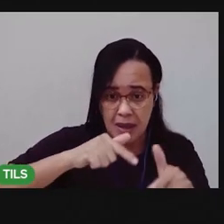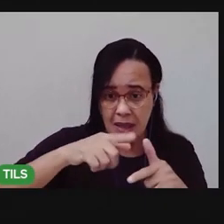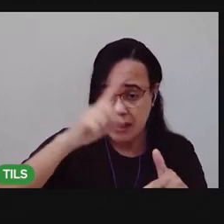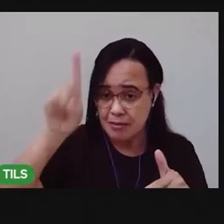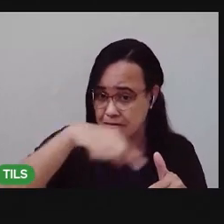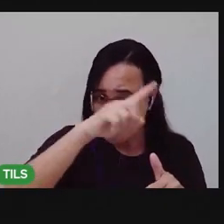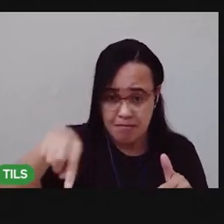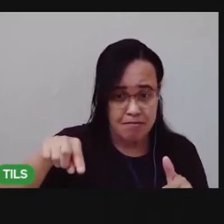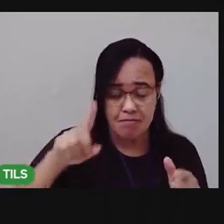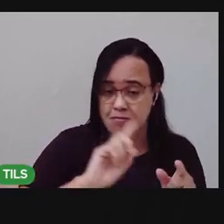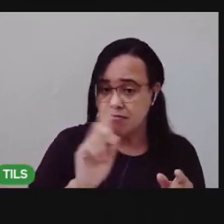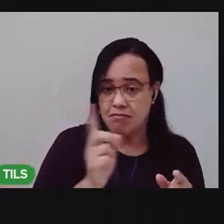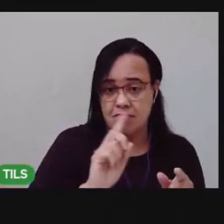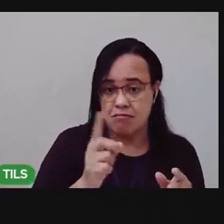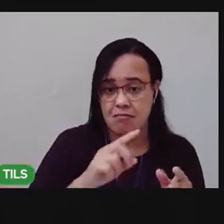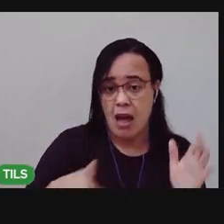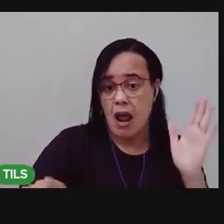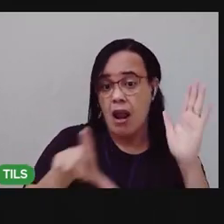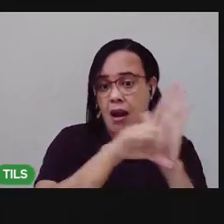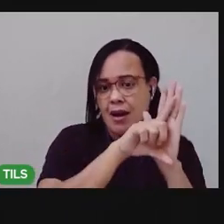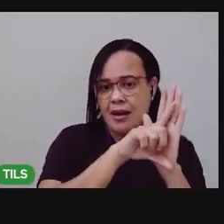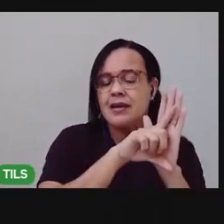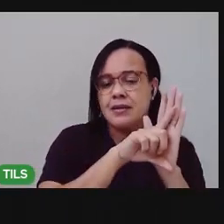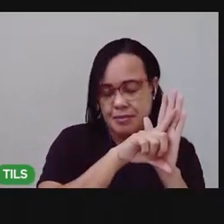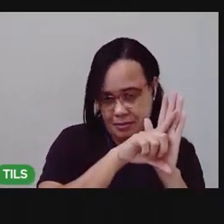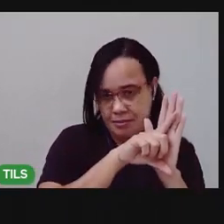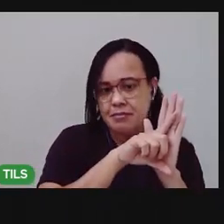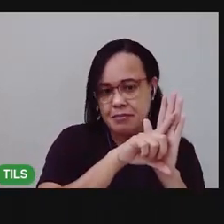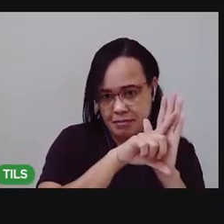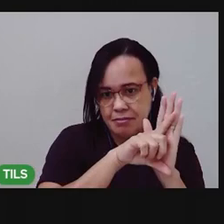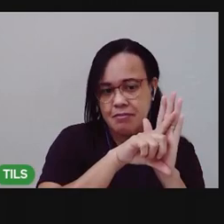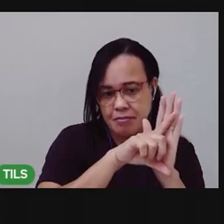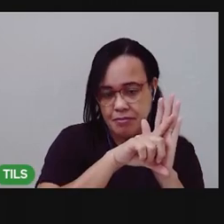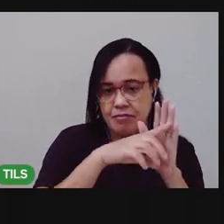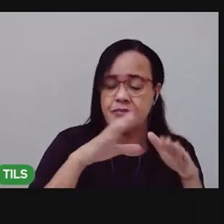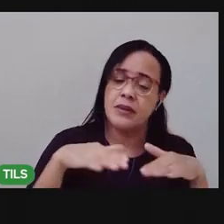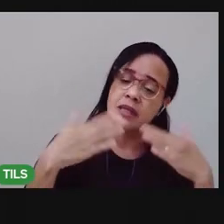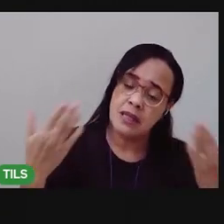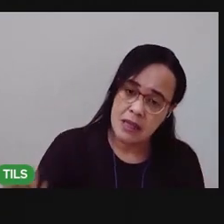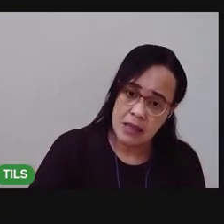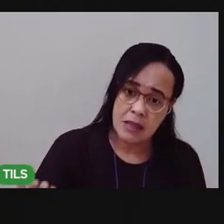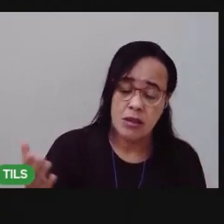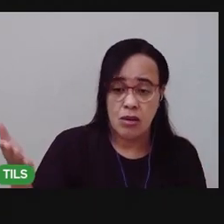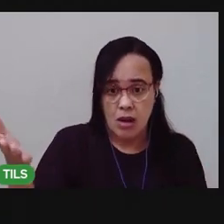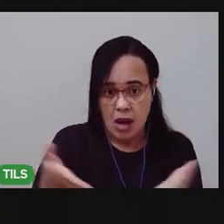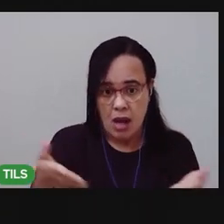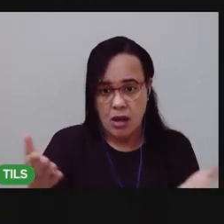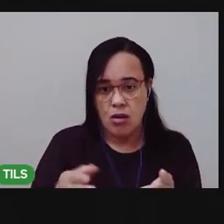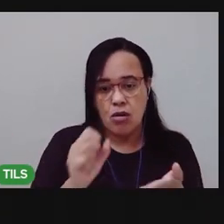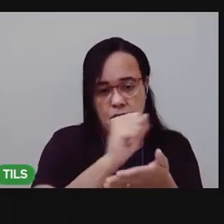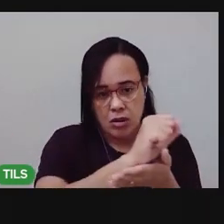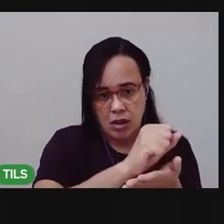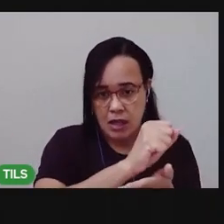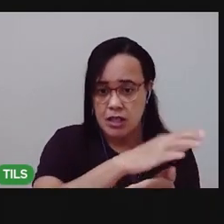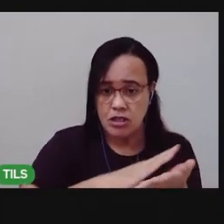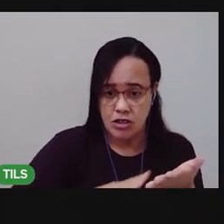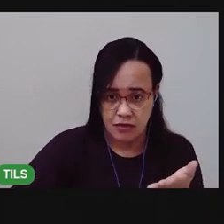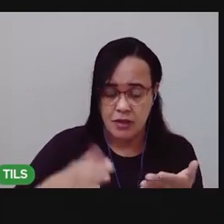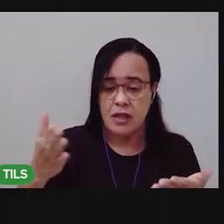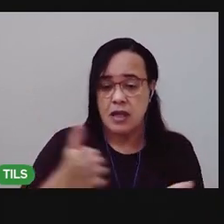Agora, vamos apresentar aqui, crianças, algumas questões que vocês podem responder oralmente, de maneira